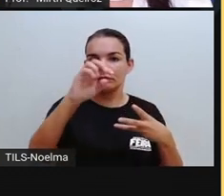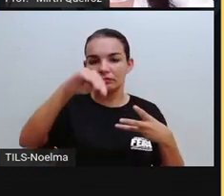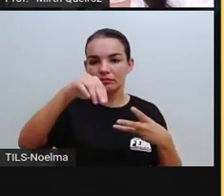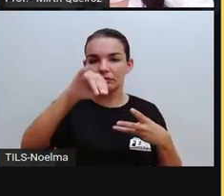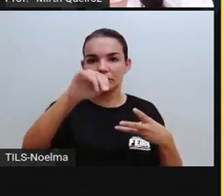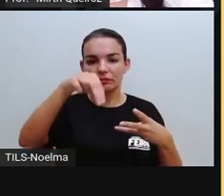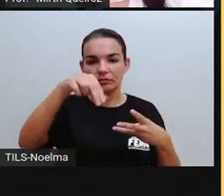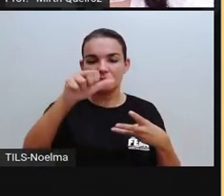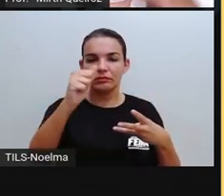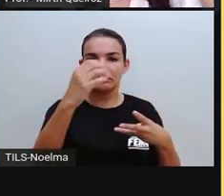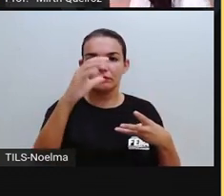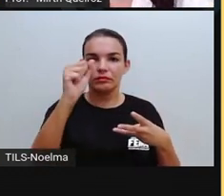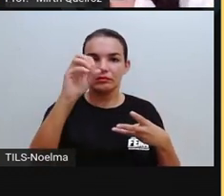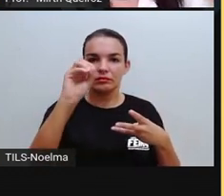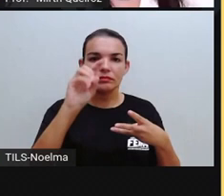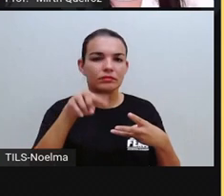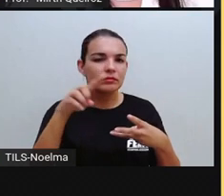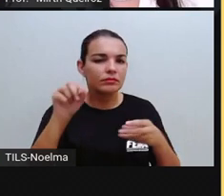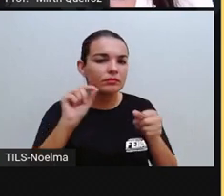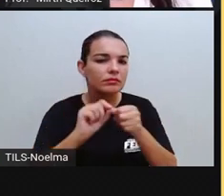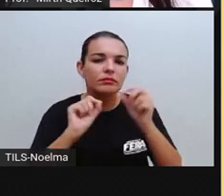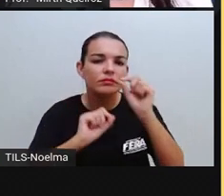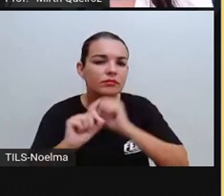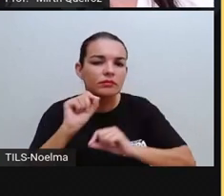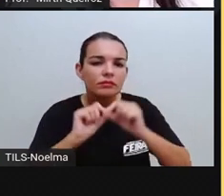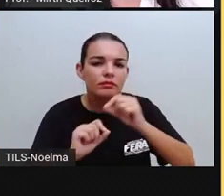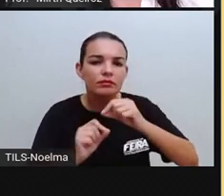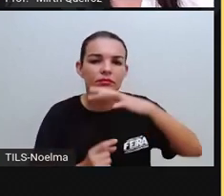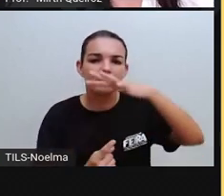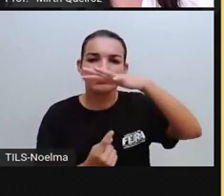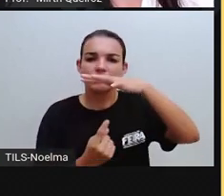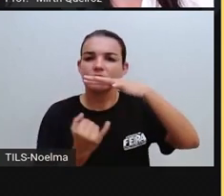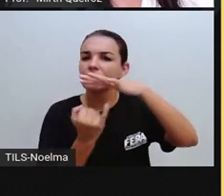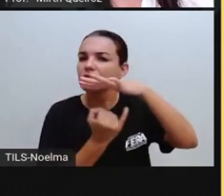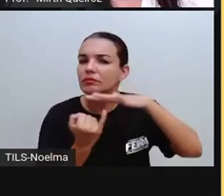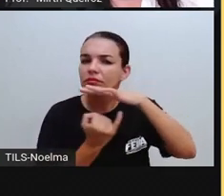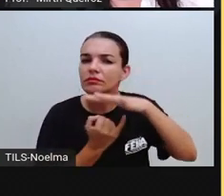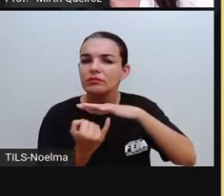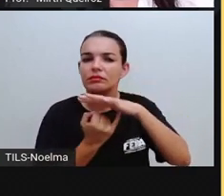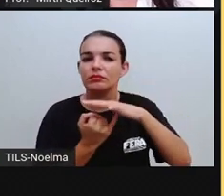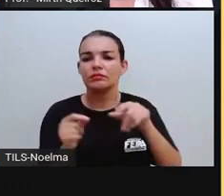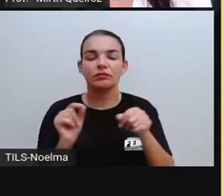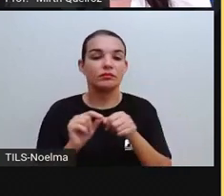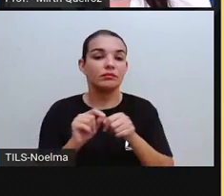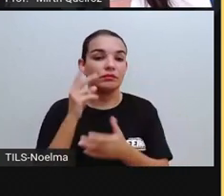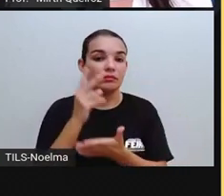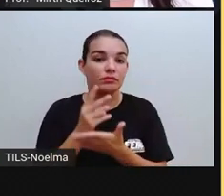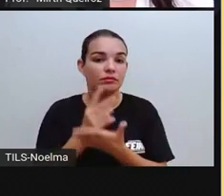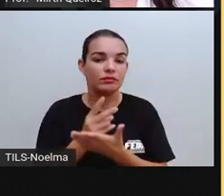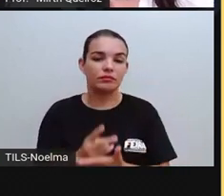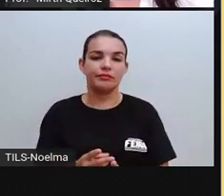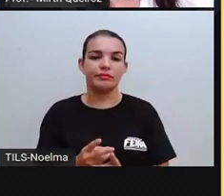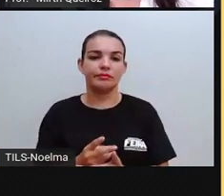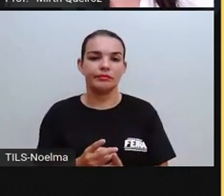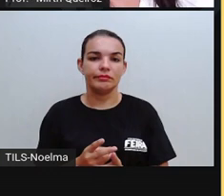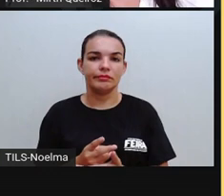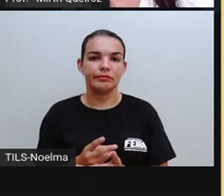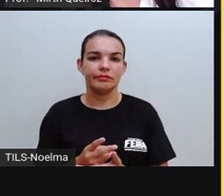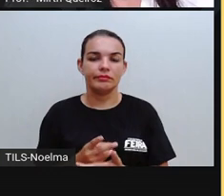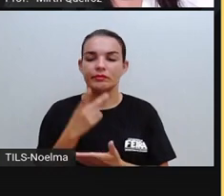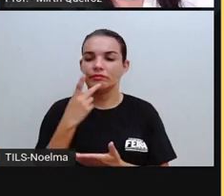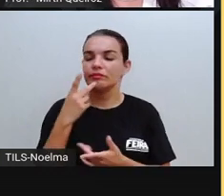instituições. Vamos lembrar, assim, sobre quando a gente vai, quem trabalha em comércio, geralmente,